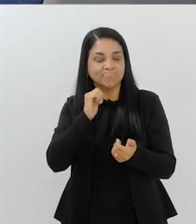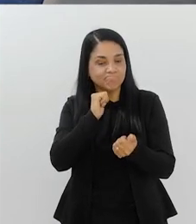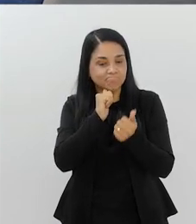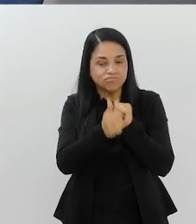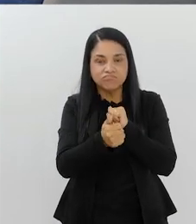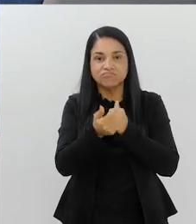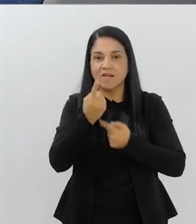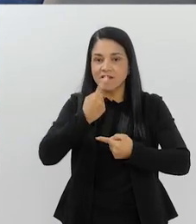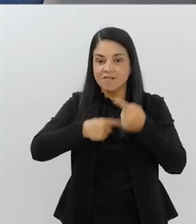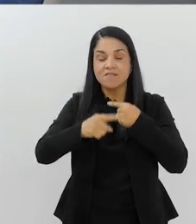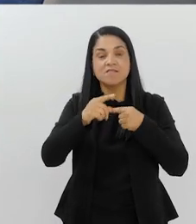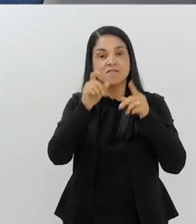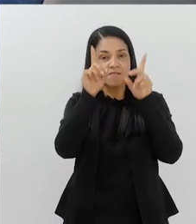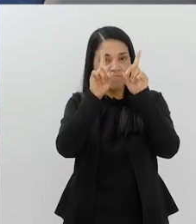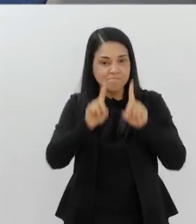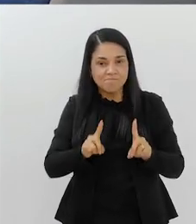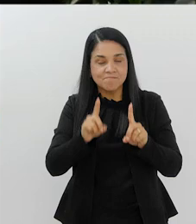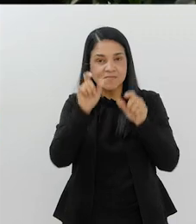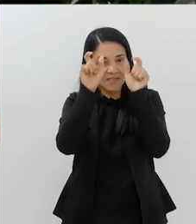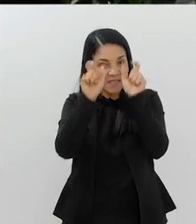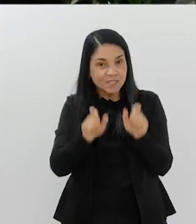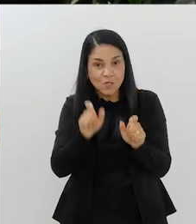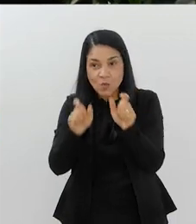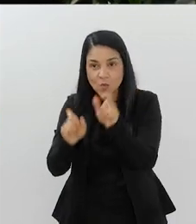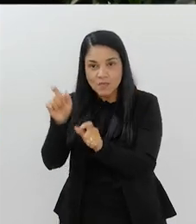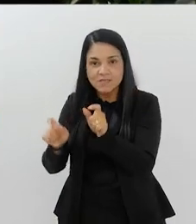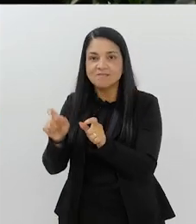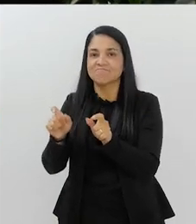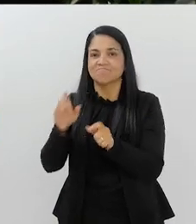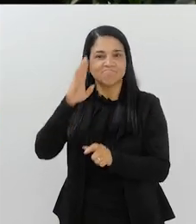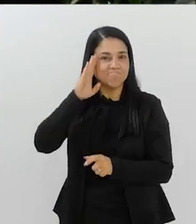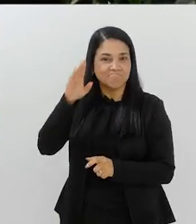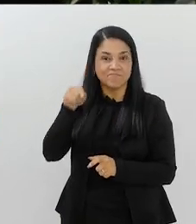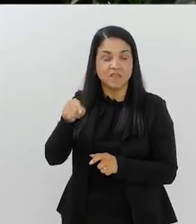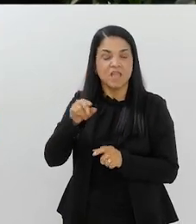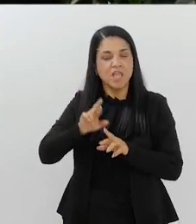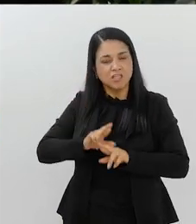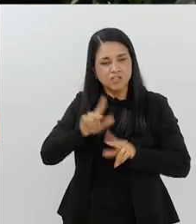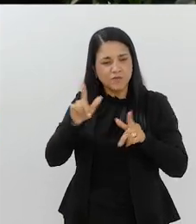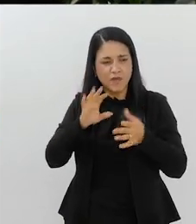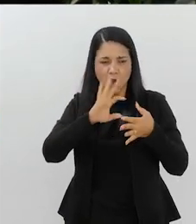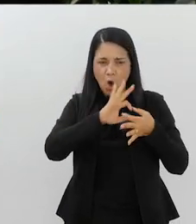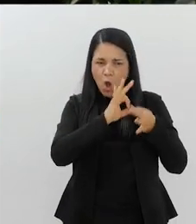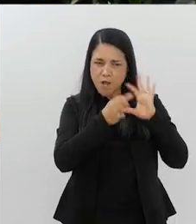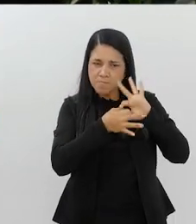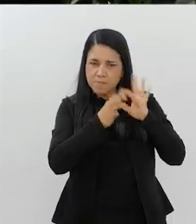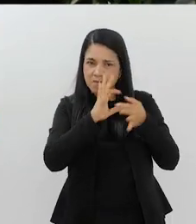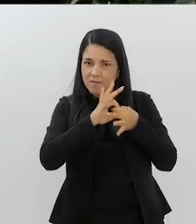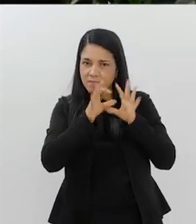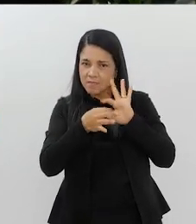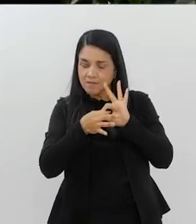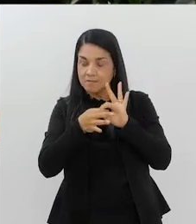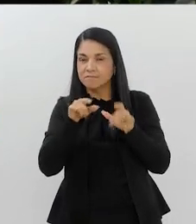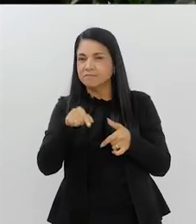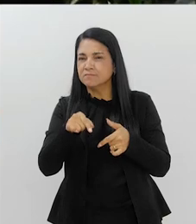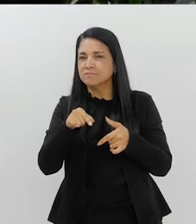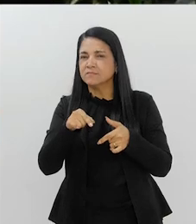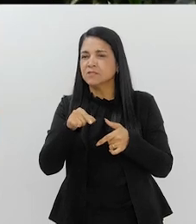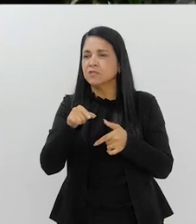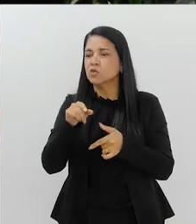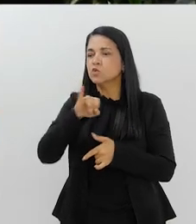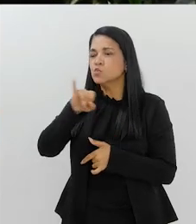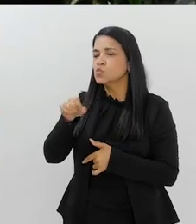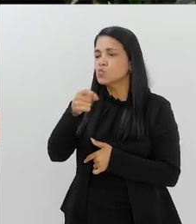inclusive as pessoas com deficiência. O Clodoaldo, isso é diferente da Olimpíada, porque a gente não, conforme disse o João,